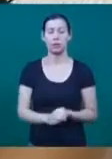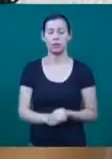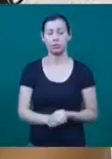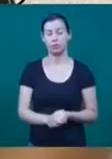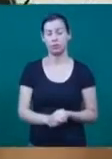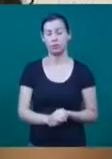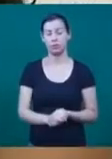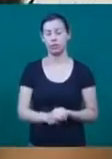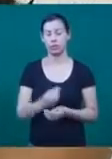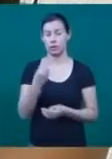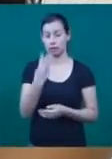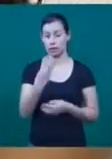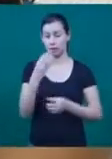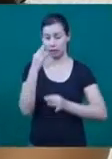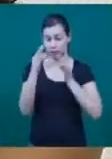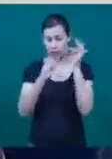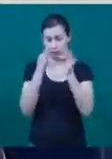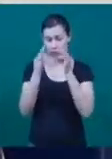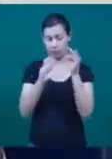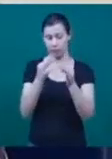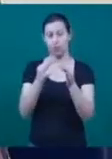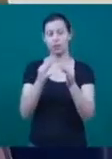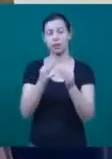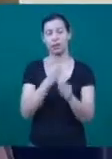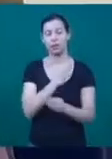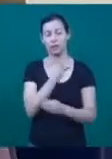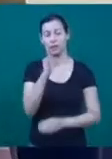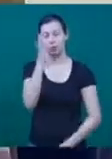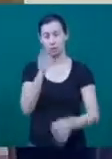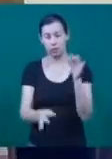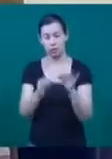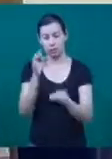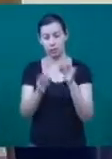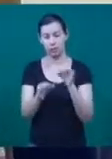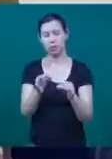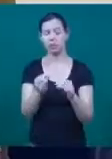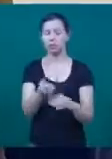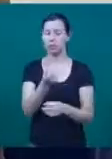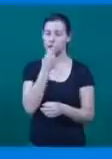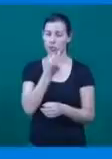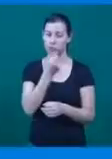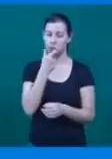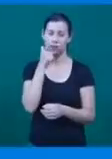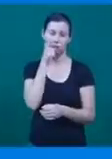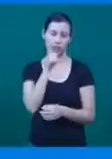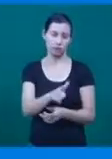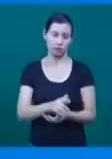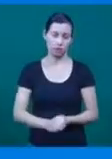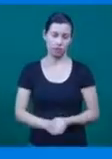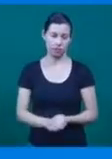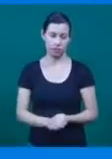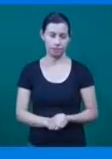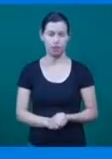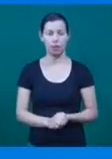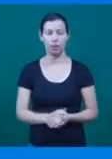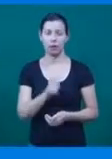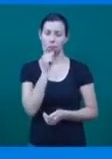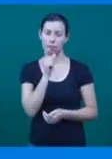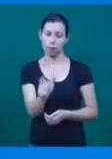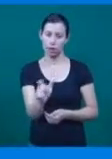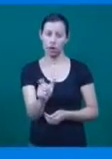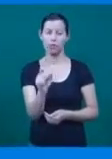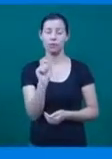até conseguir, na justiça, o medicamento que toma hoje, considerado um dos mais modernos. A palavra esclerose quer dizer